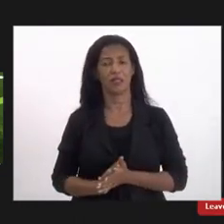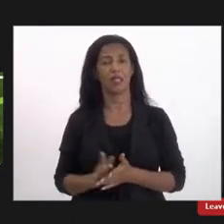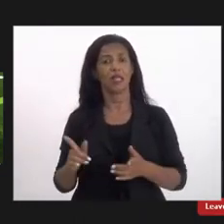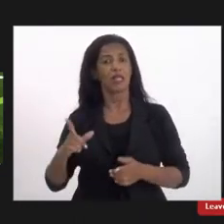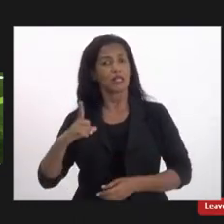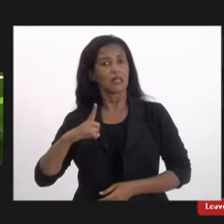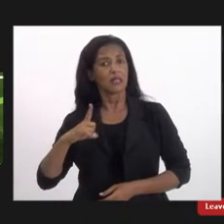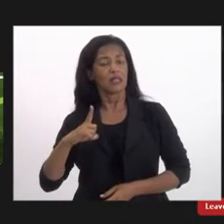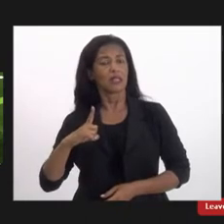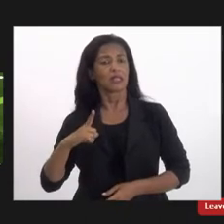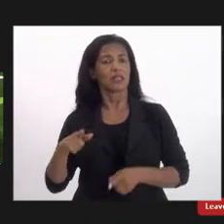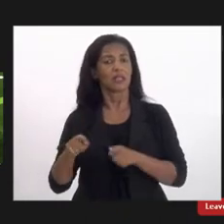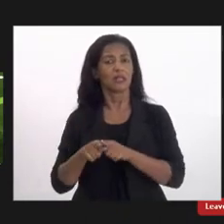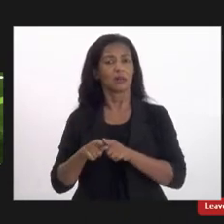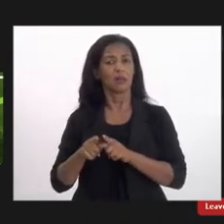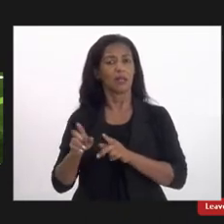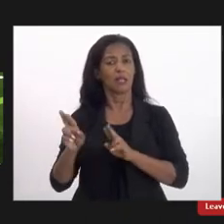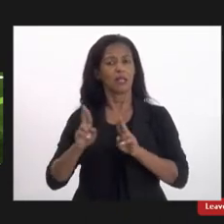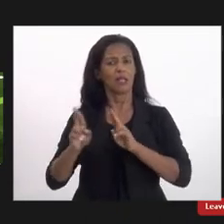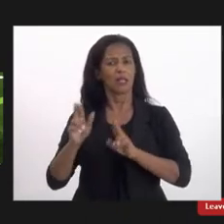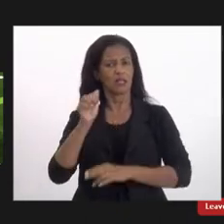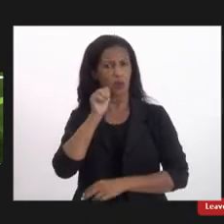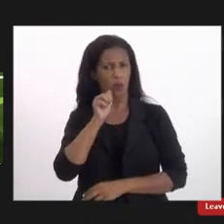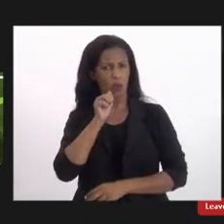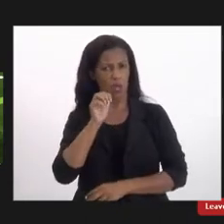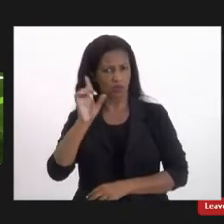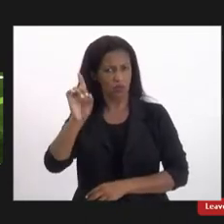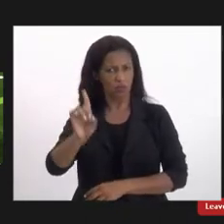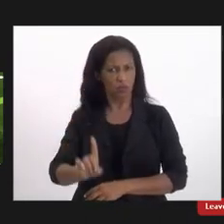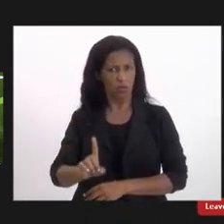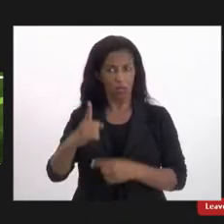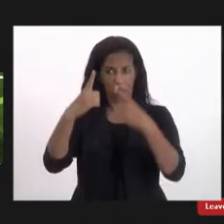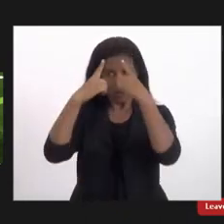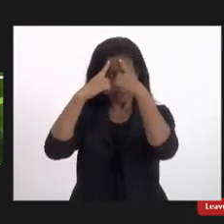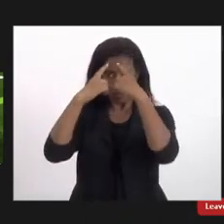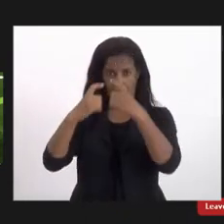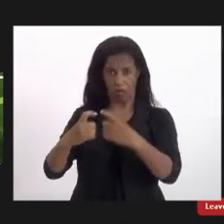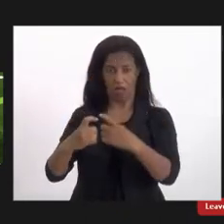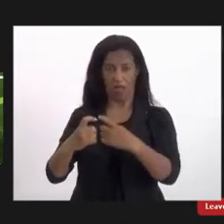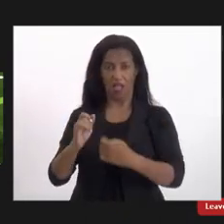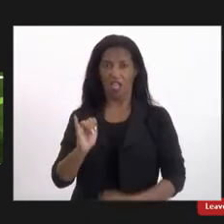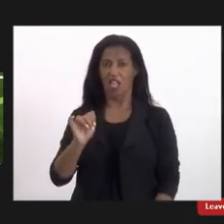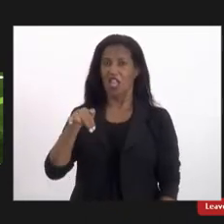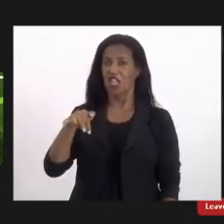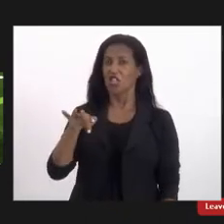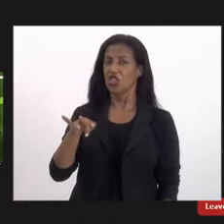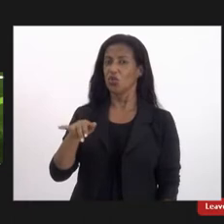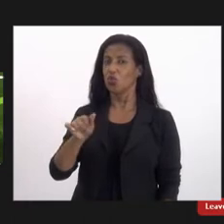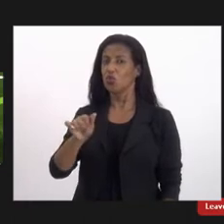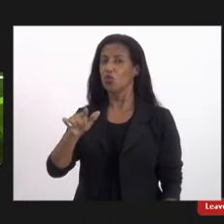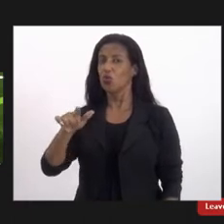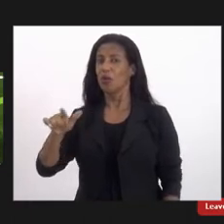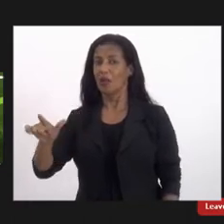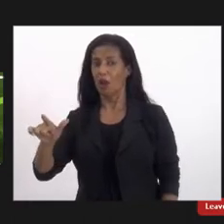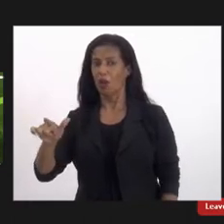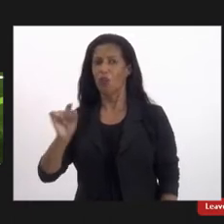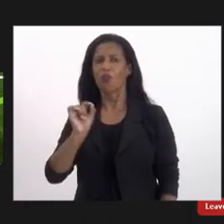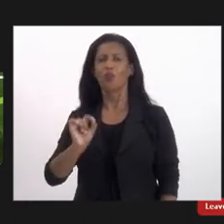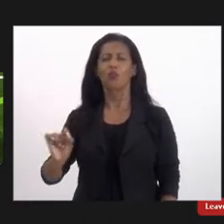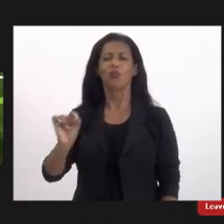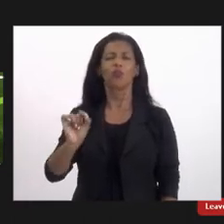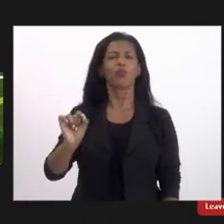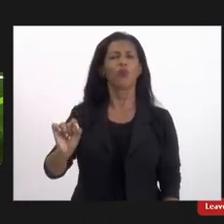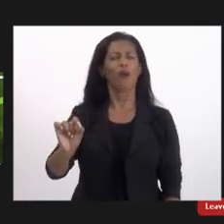em relação às mulheres com deficiência a violência institucional porque muitas vezes